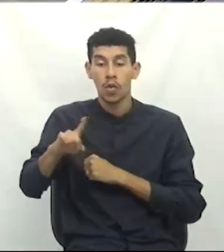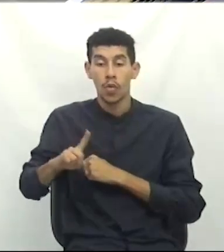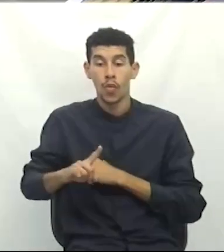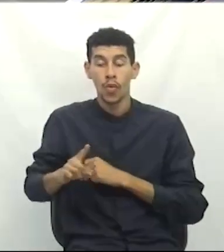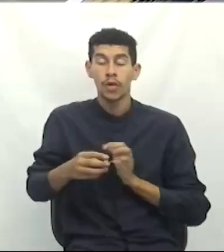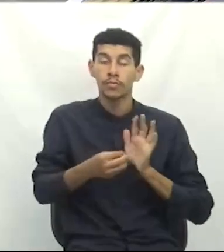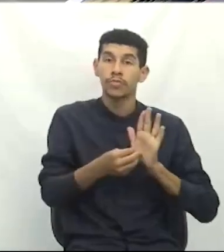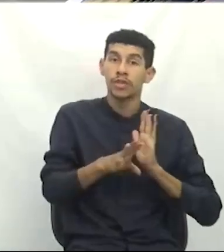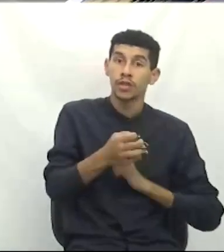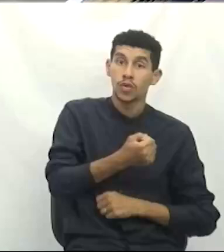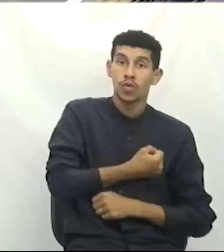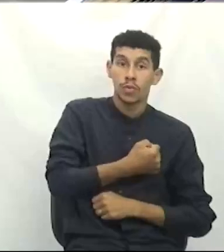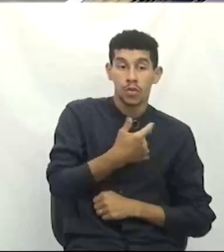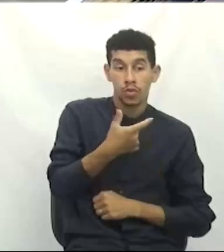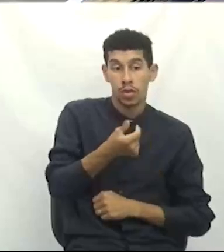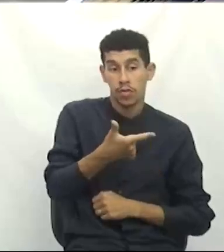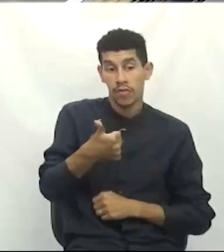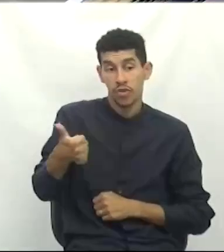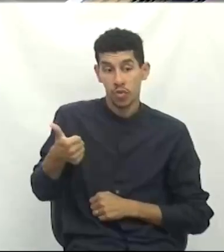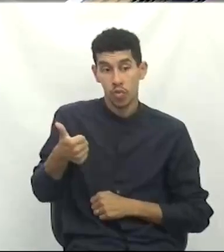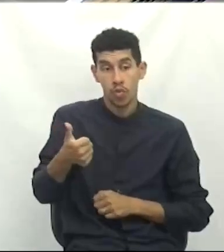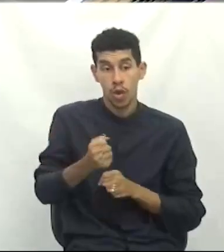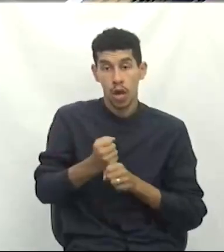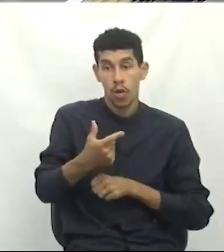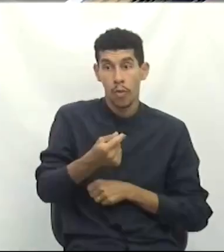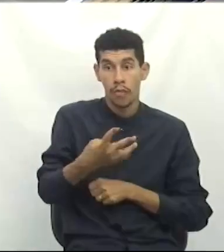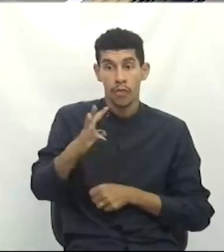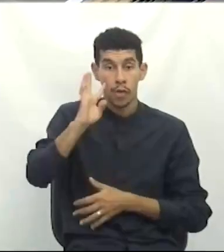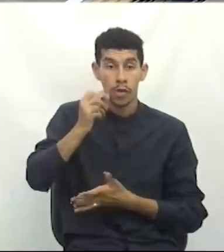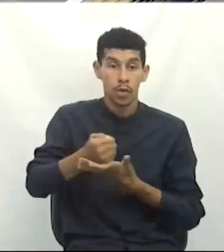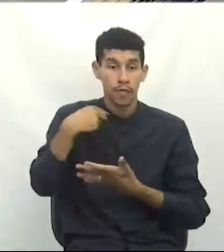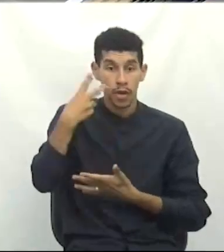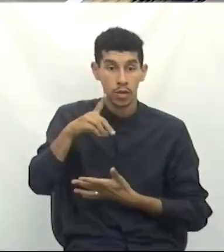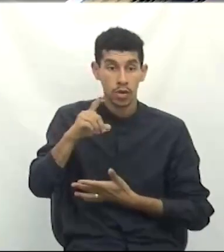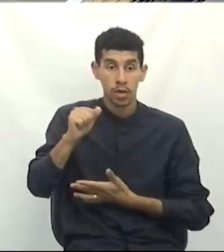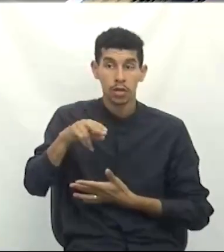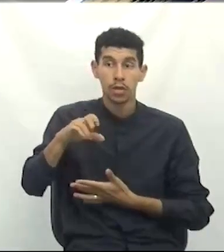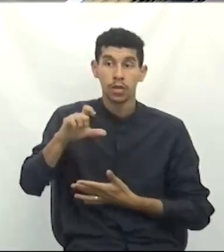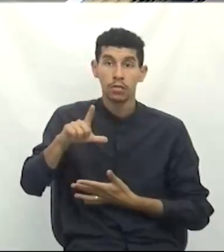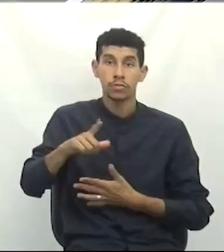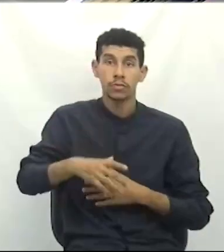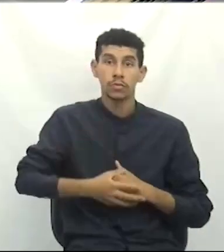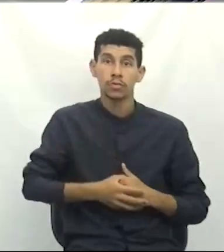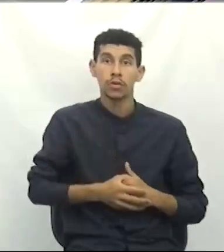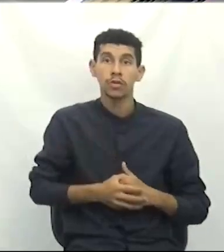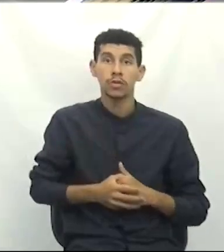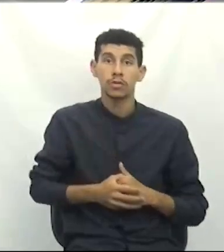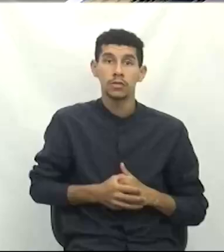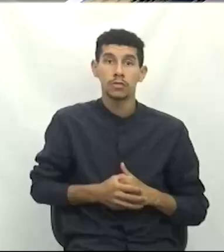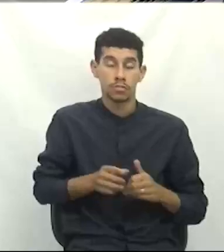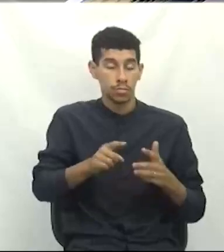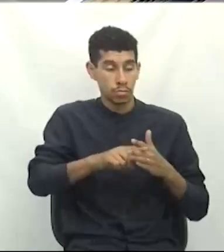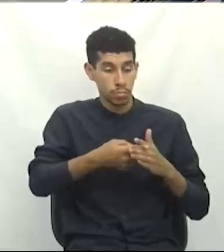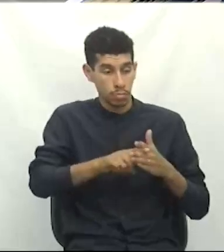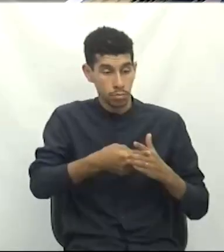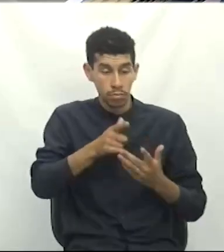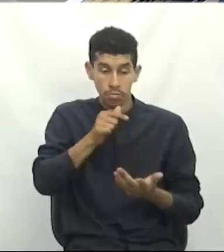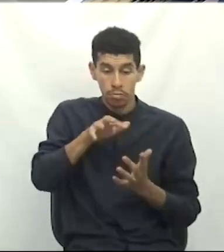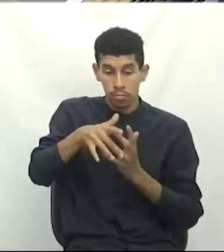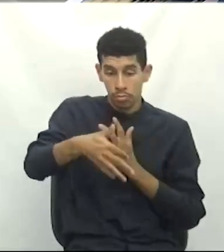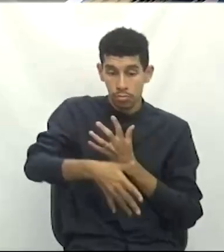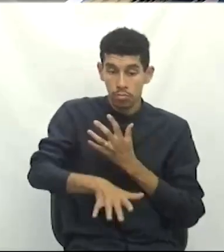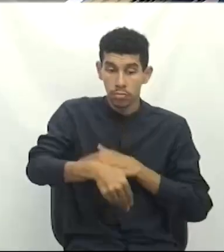Indicação número 221, de 2024. Autor, vereador Daniel Frederico Antunes. Repara-se na Boca de Lobo,